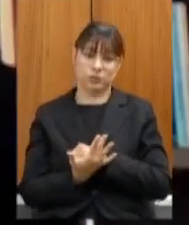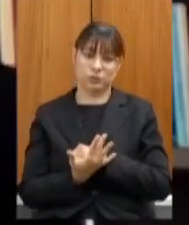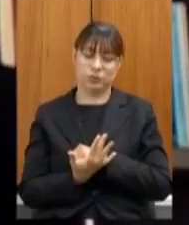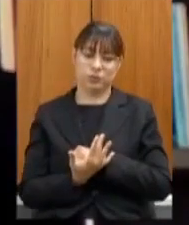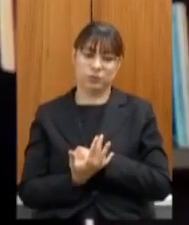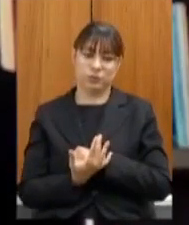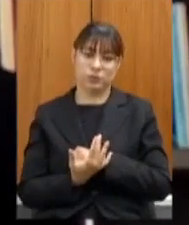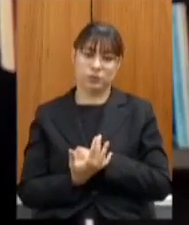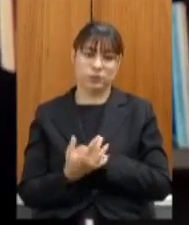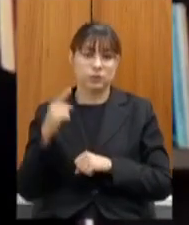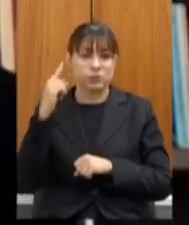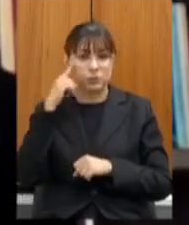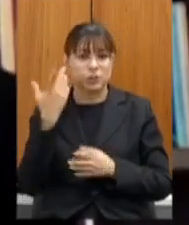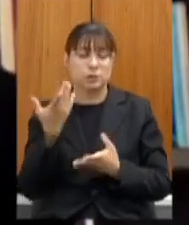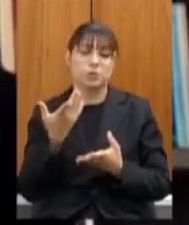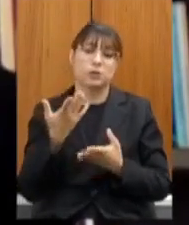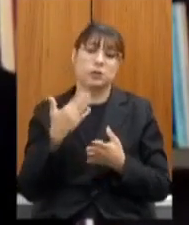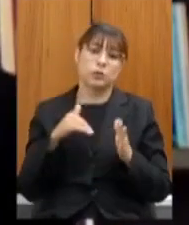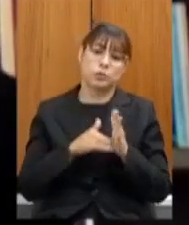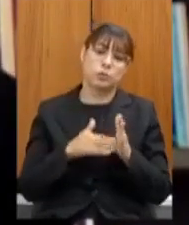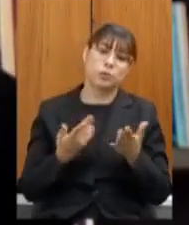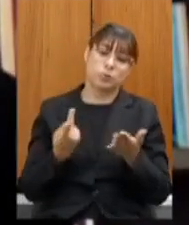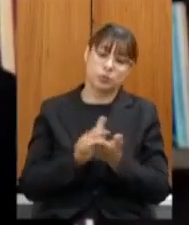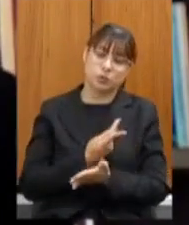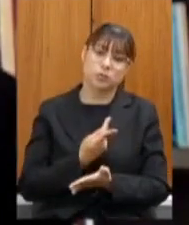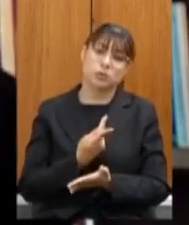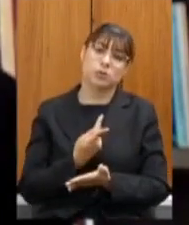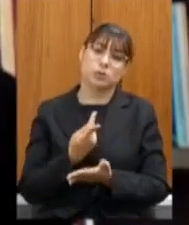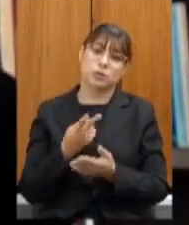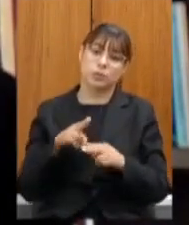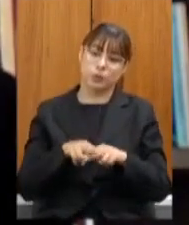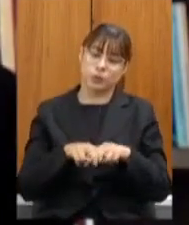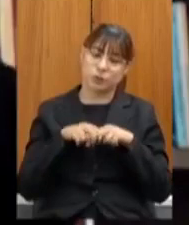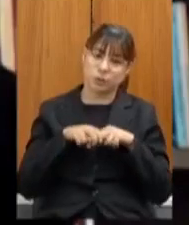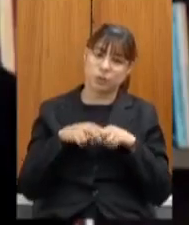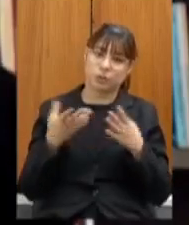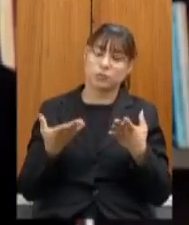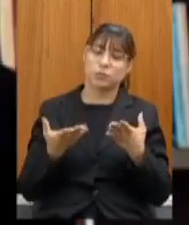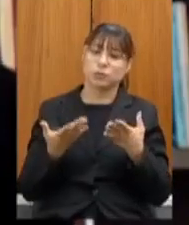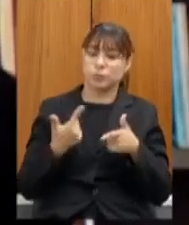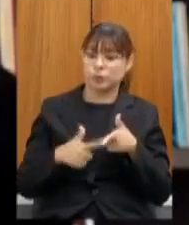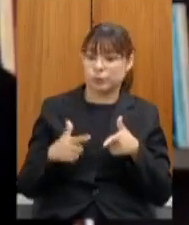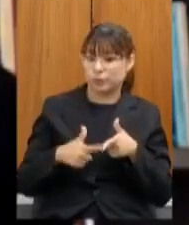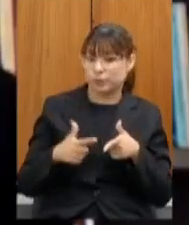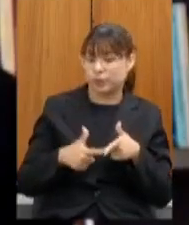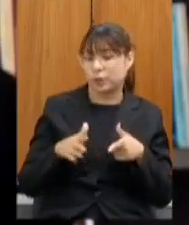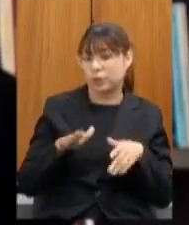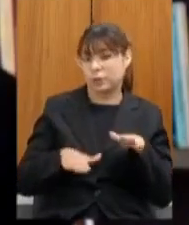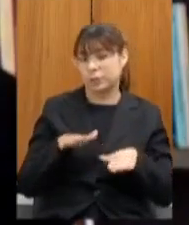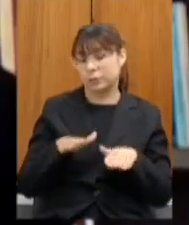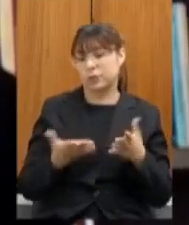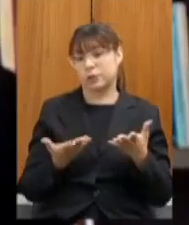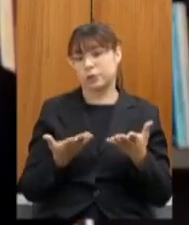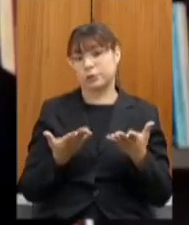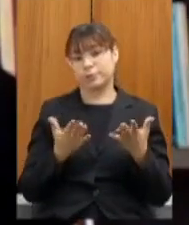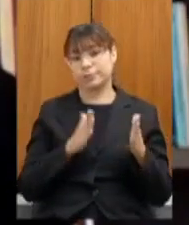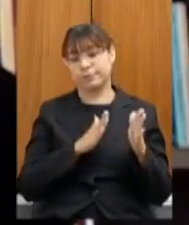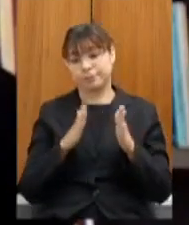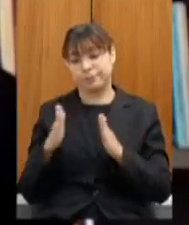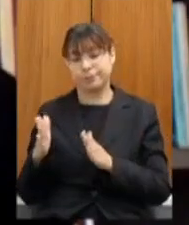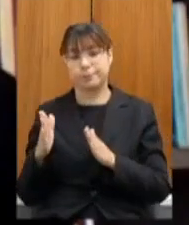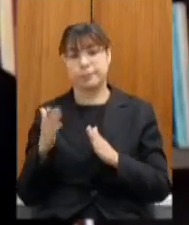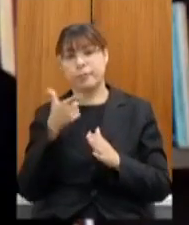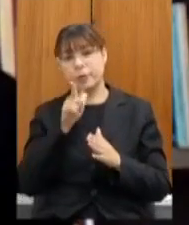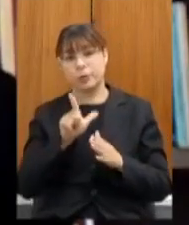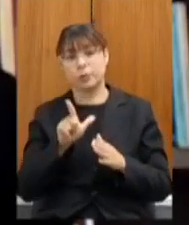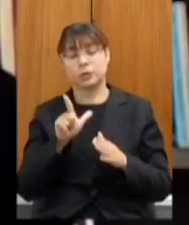não somente em termos de demandas decorrentes das deficiências no processo de atendimento à crise mas sobretudo no